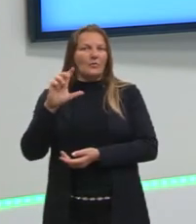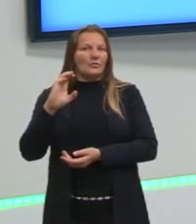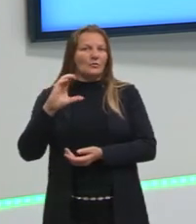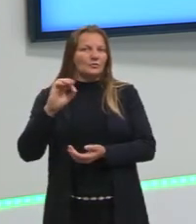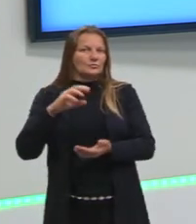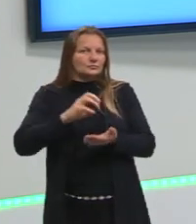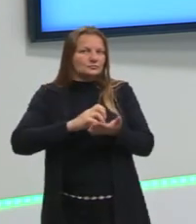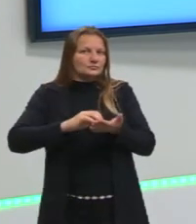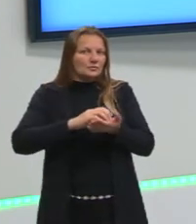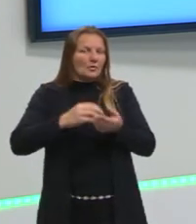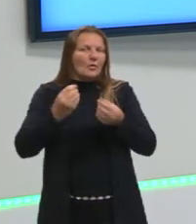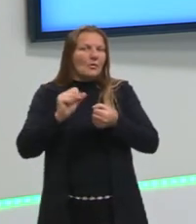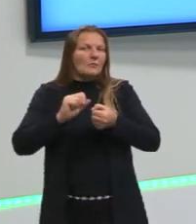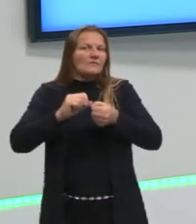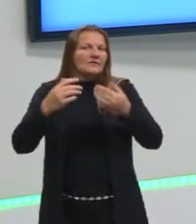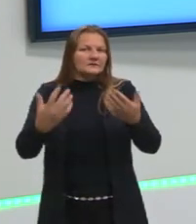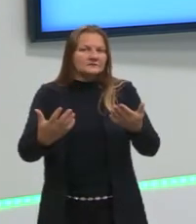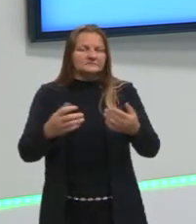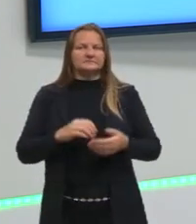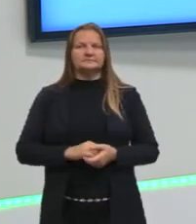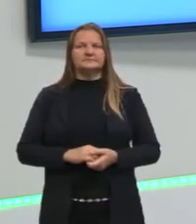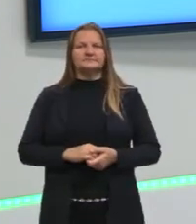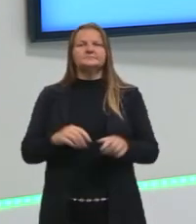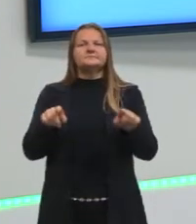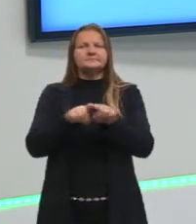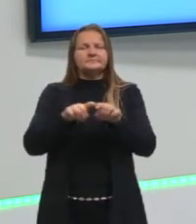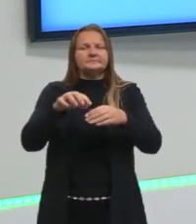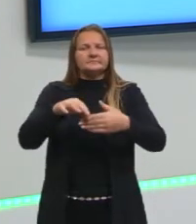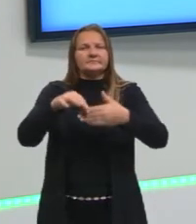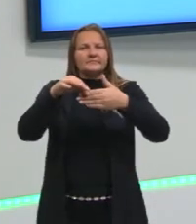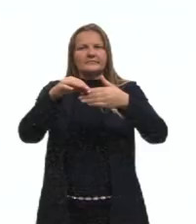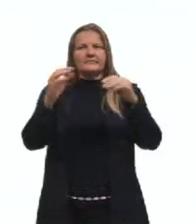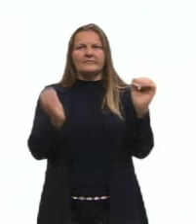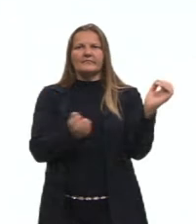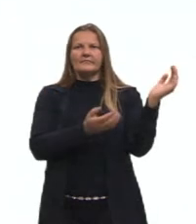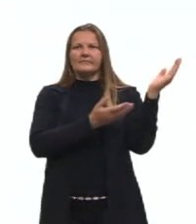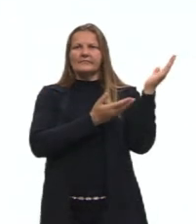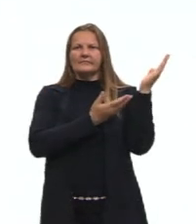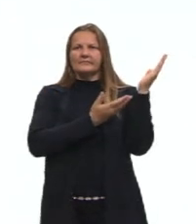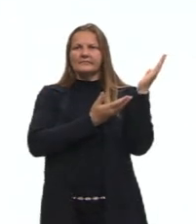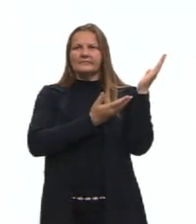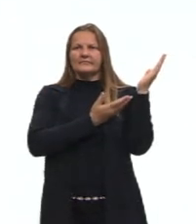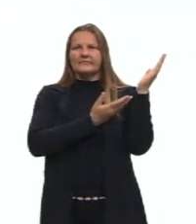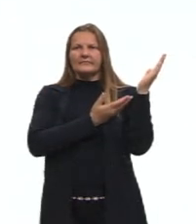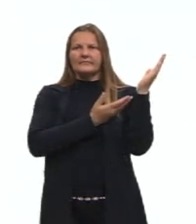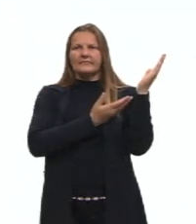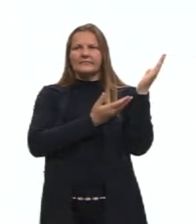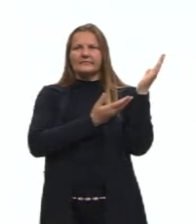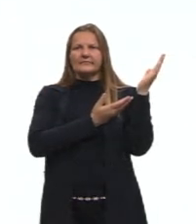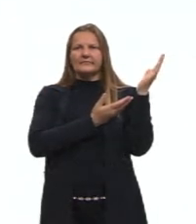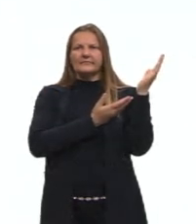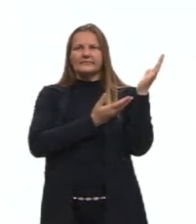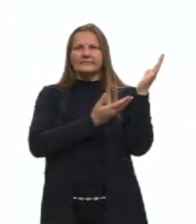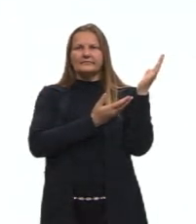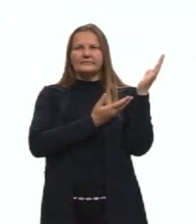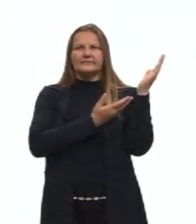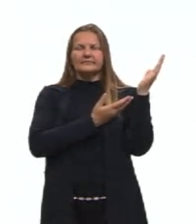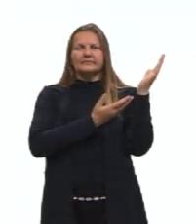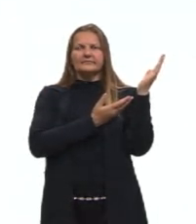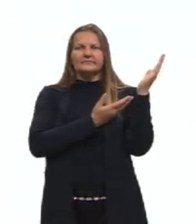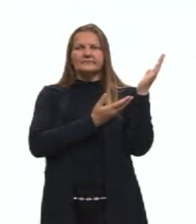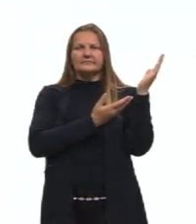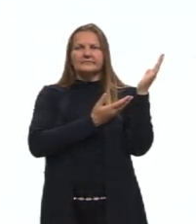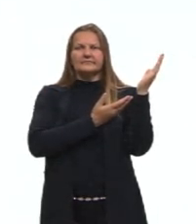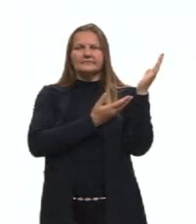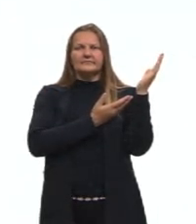Aqui ainda, o que nós conseguimos destacar? Na imagem ainda, nós temos ali os pontos A e B, a distância entre eles, a